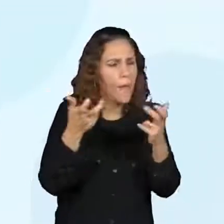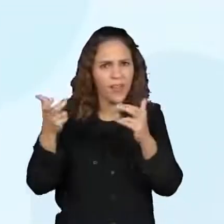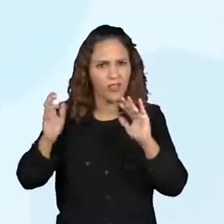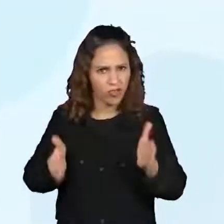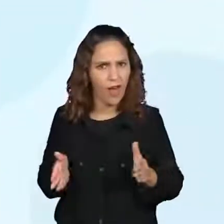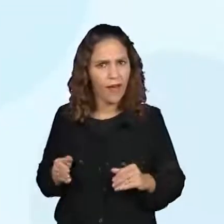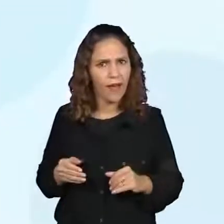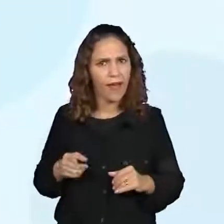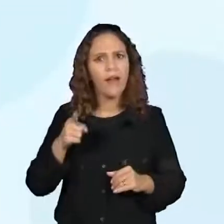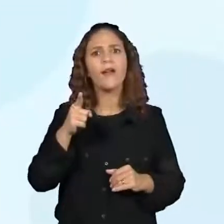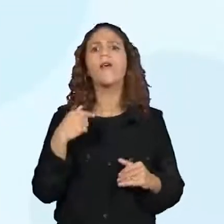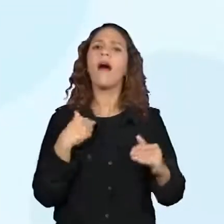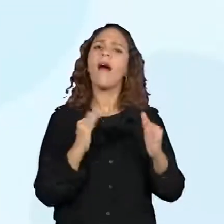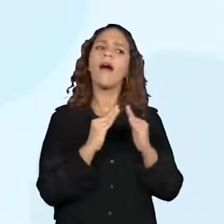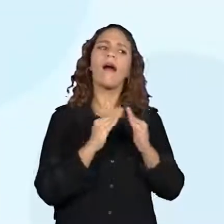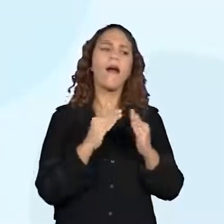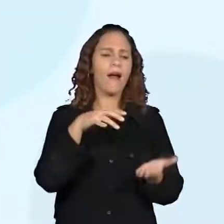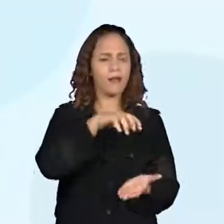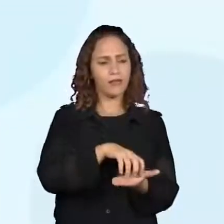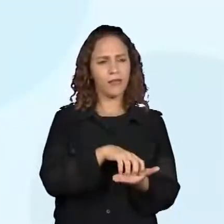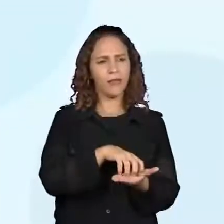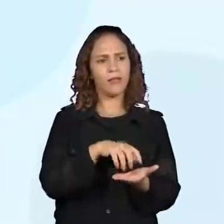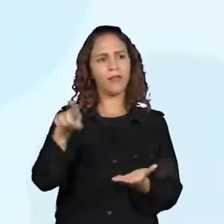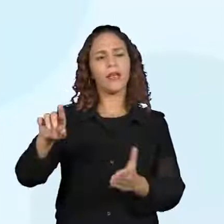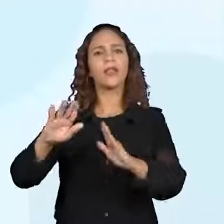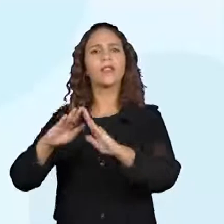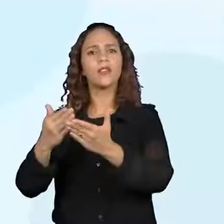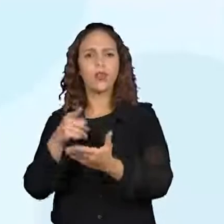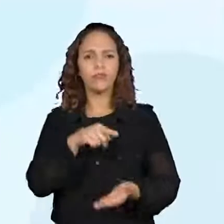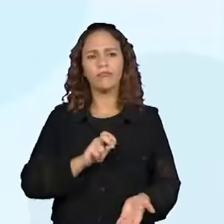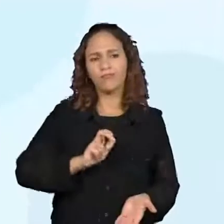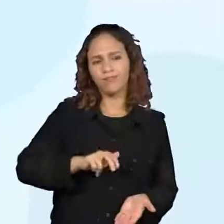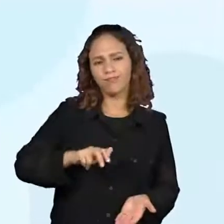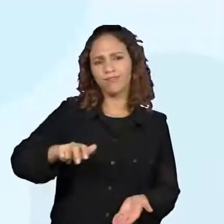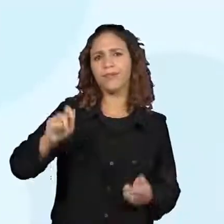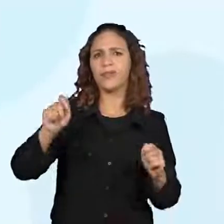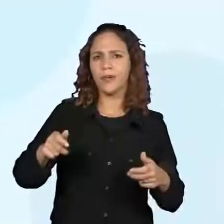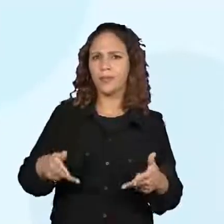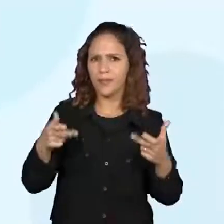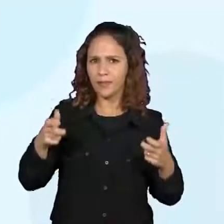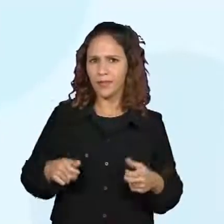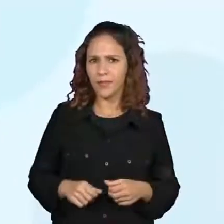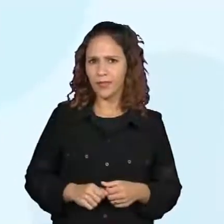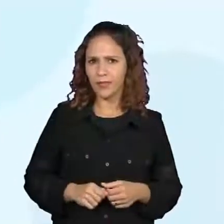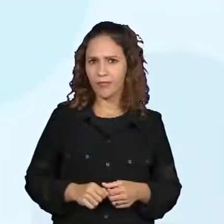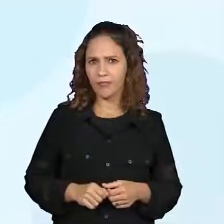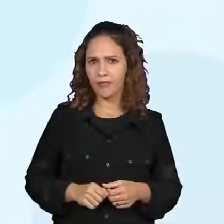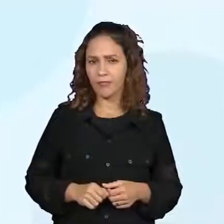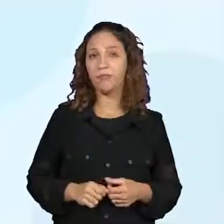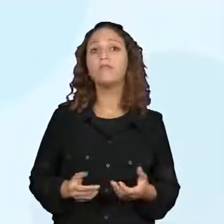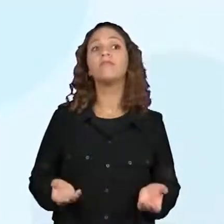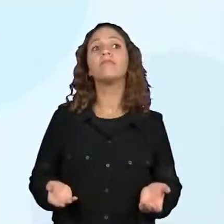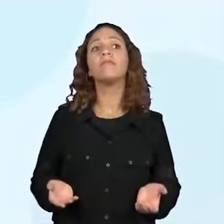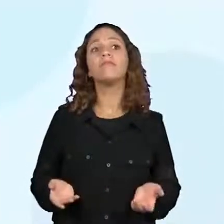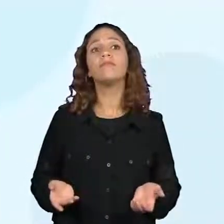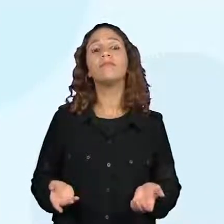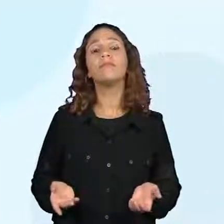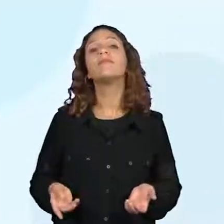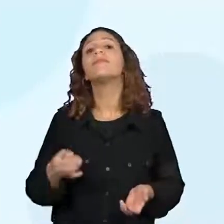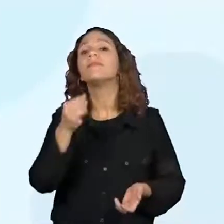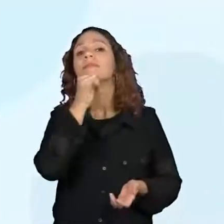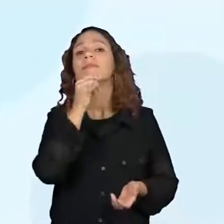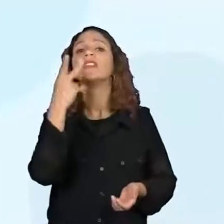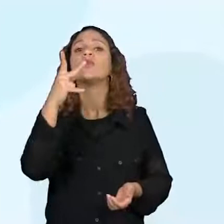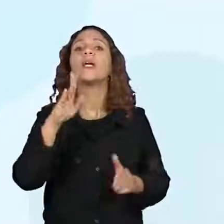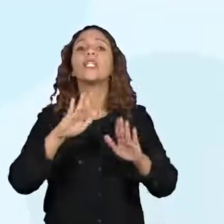essas coisas no trajeto da sua casa até a escola? Será E no quarteirão em que fica a nossa escola, que fica a sua